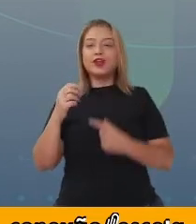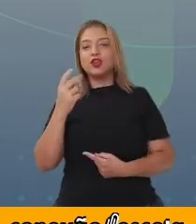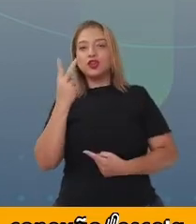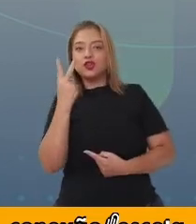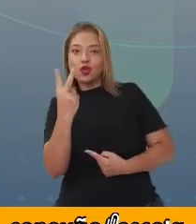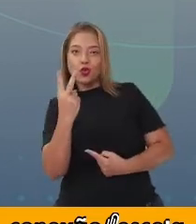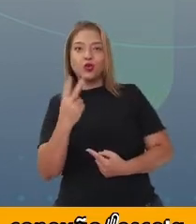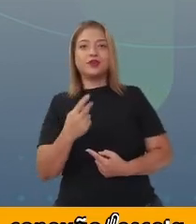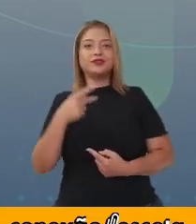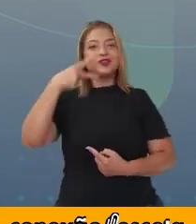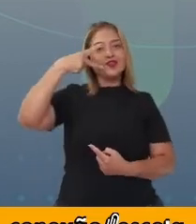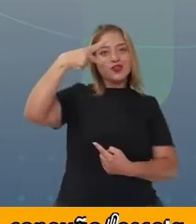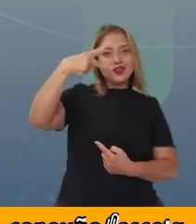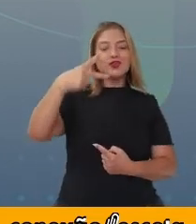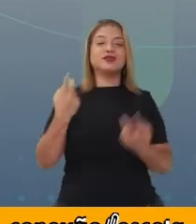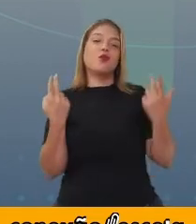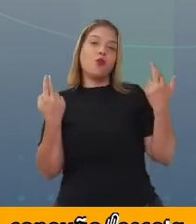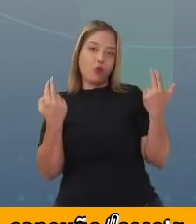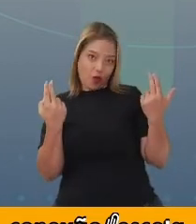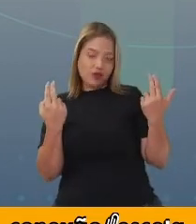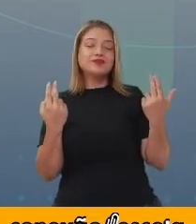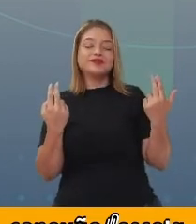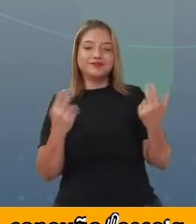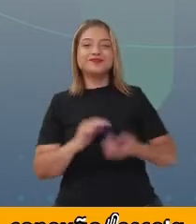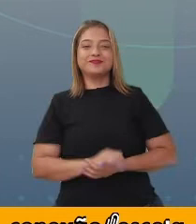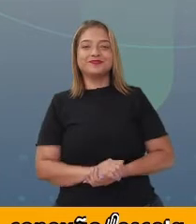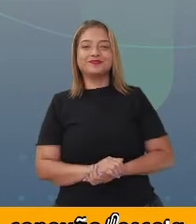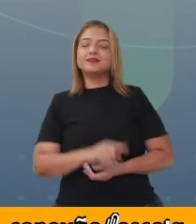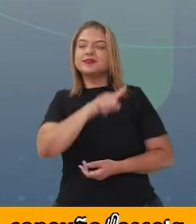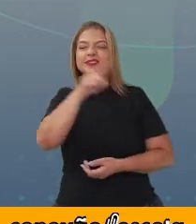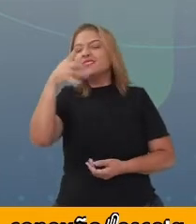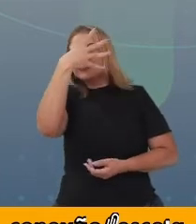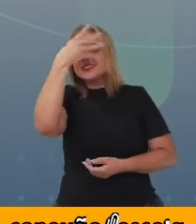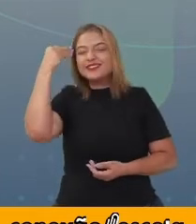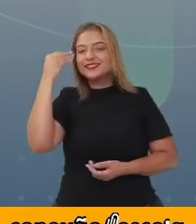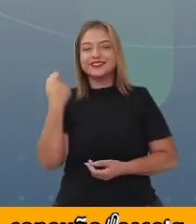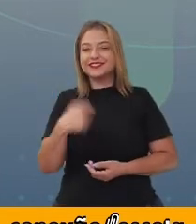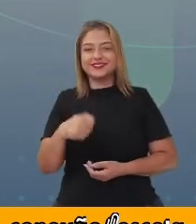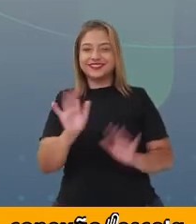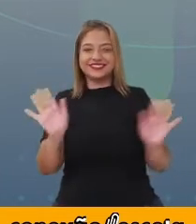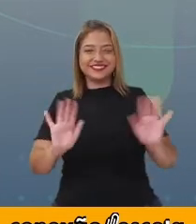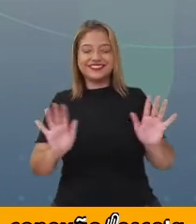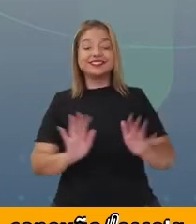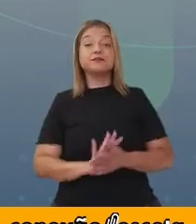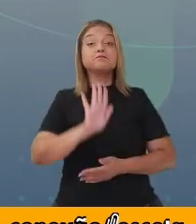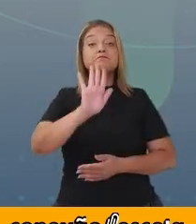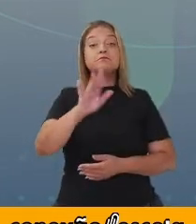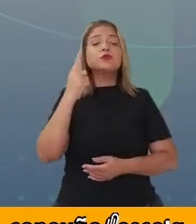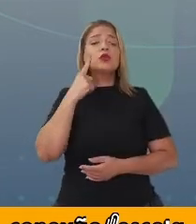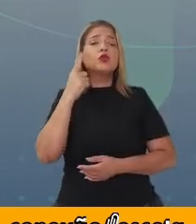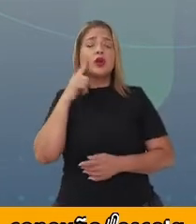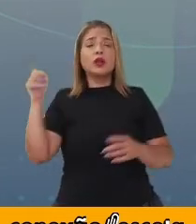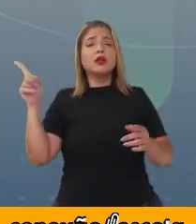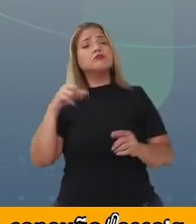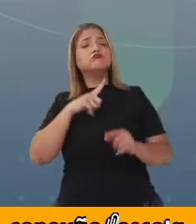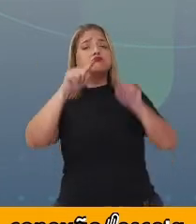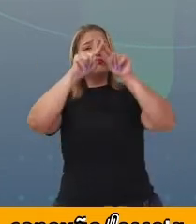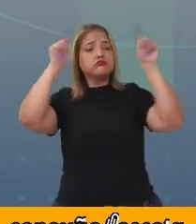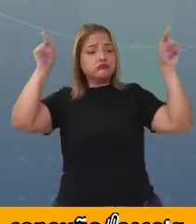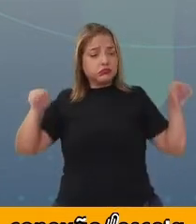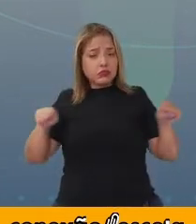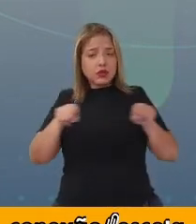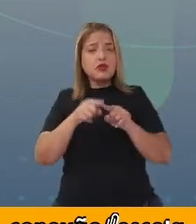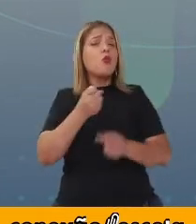Ah, tenho certeza que você não vai esquecer. Mas quantos vértices tem o retângulo? O mesmo